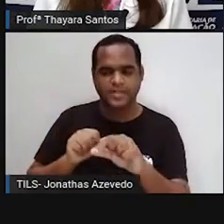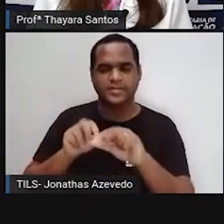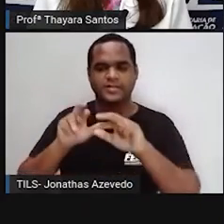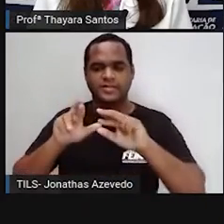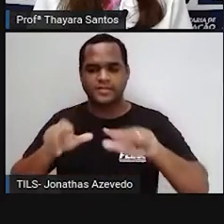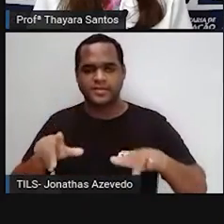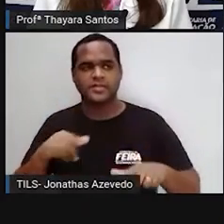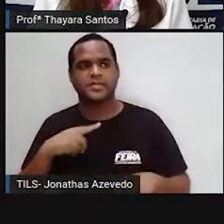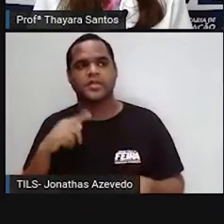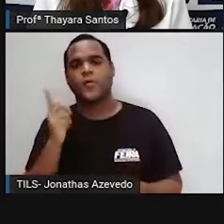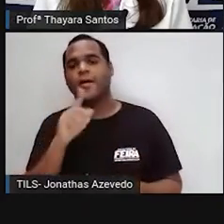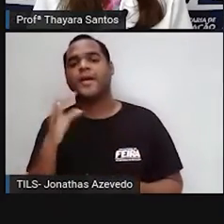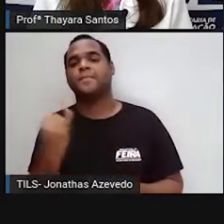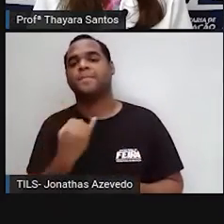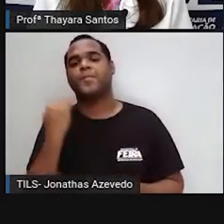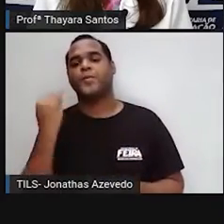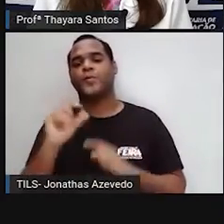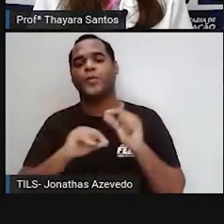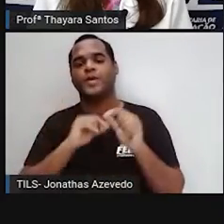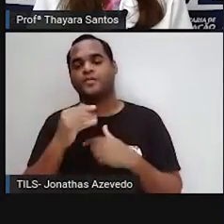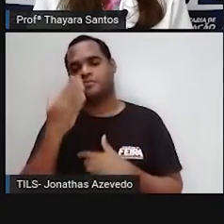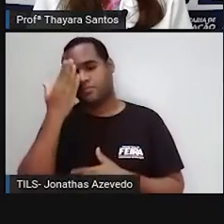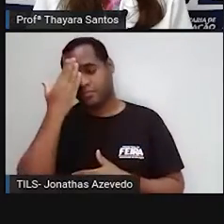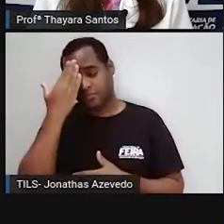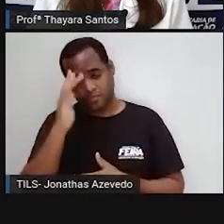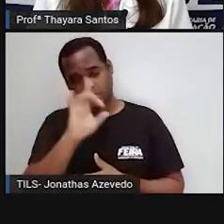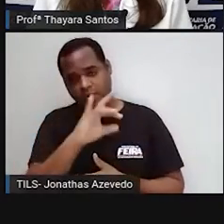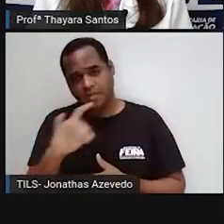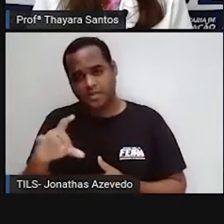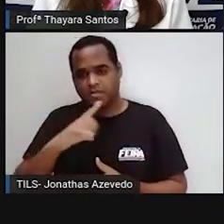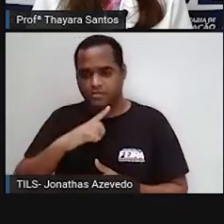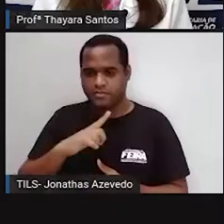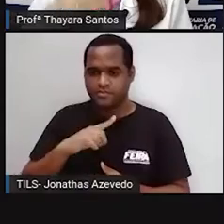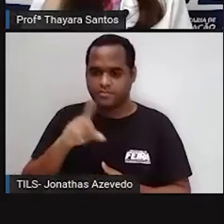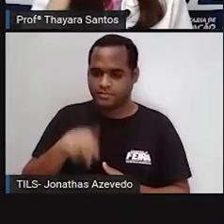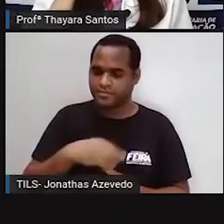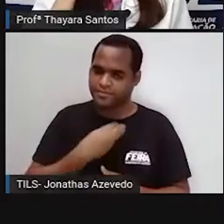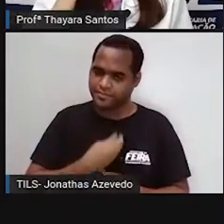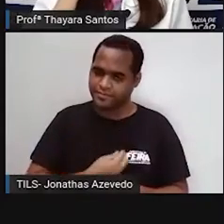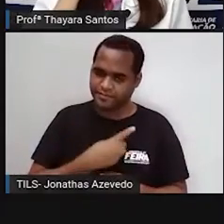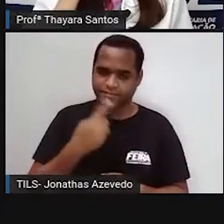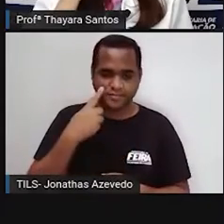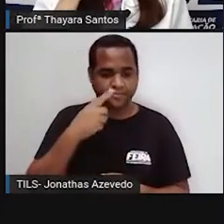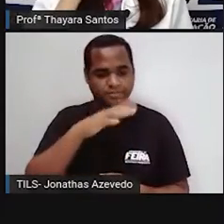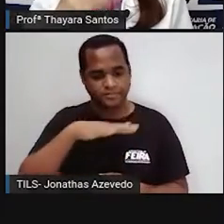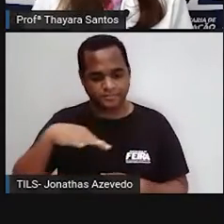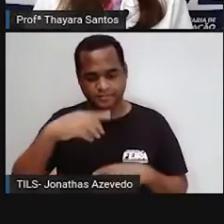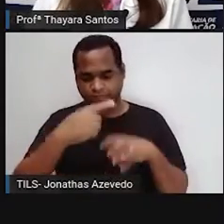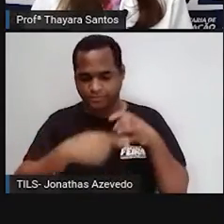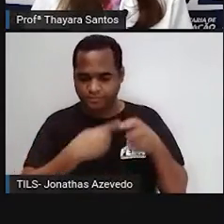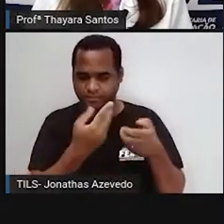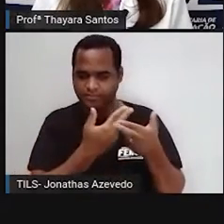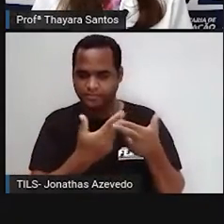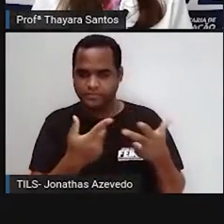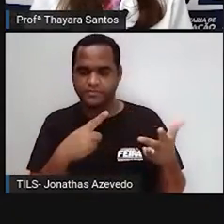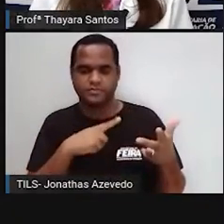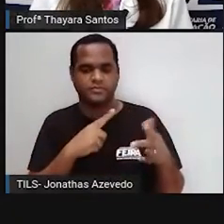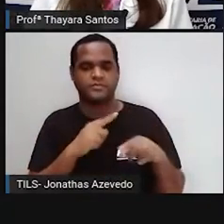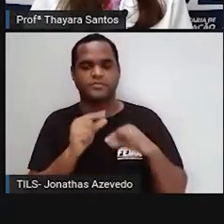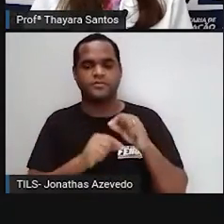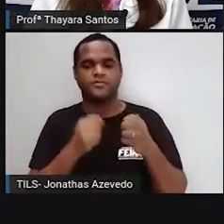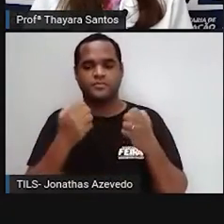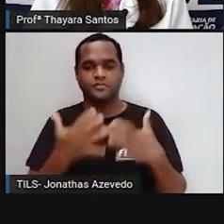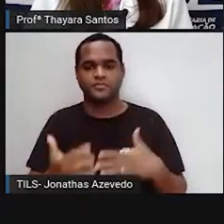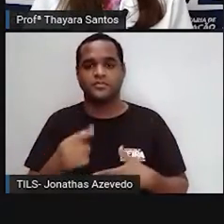importante que a gente saiba que existe ao redor do mundo toda uma movimentação para que a gente